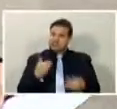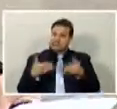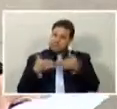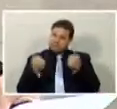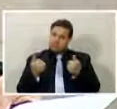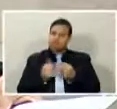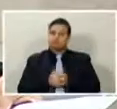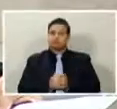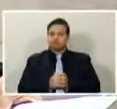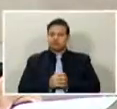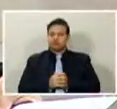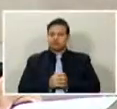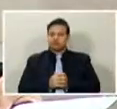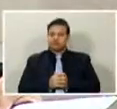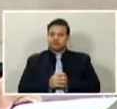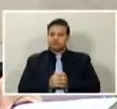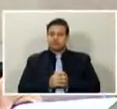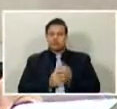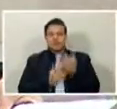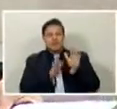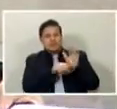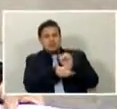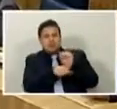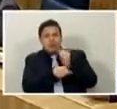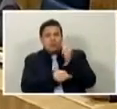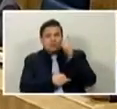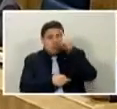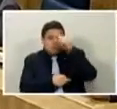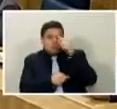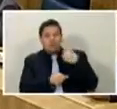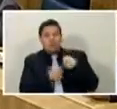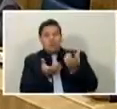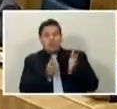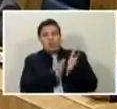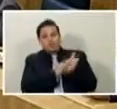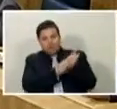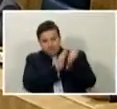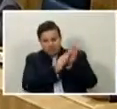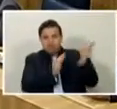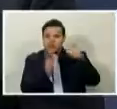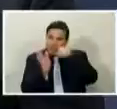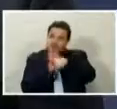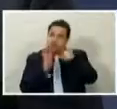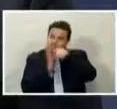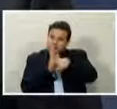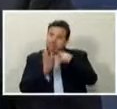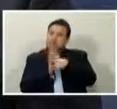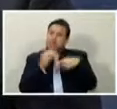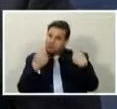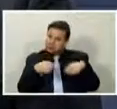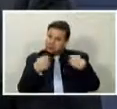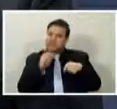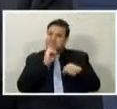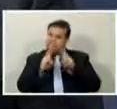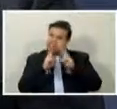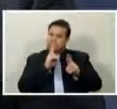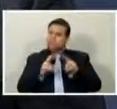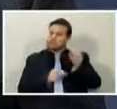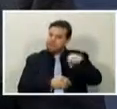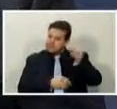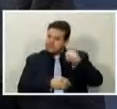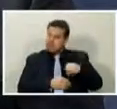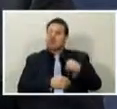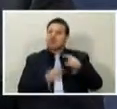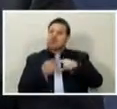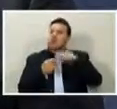minuto, um segundo. Eu quero lhe dar os parabéns das indagações que realmente as perguntas precisam ser respondidas a respeito